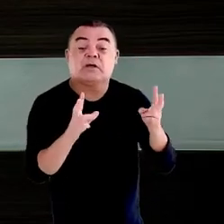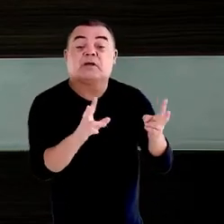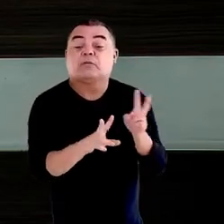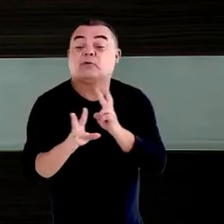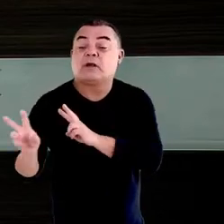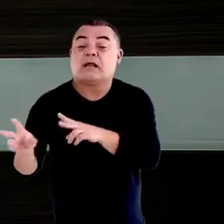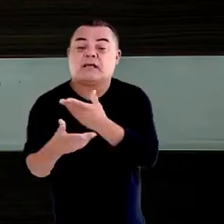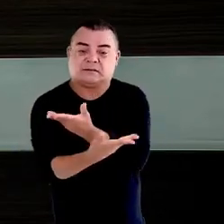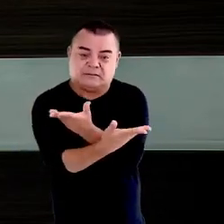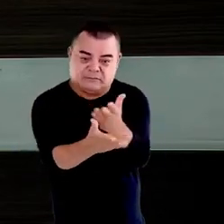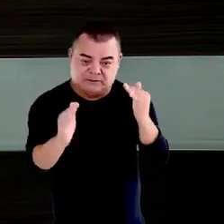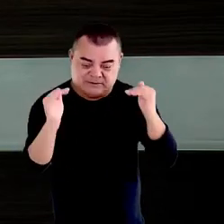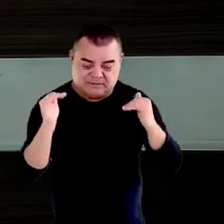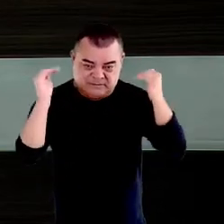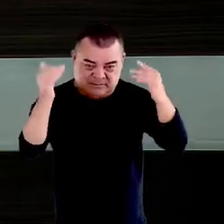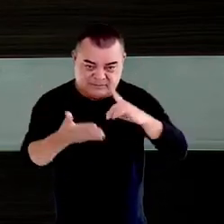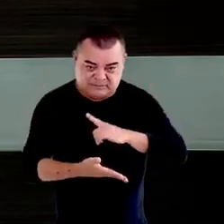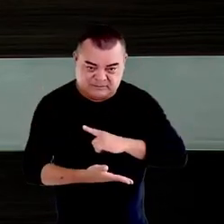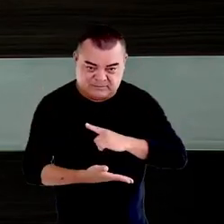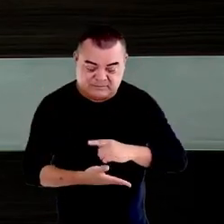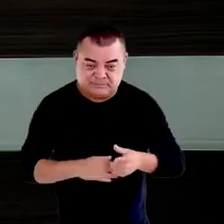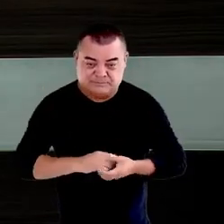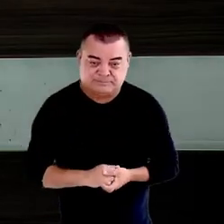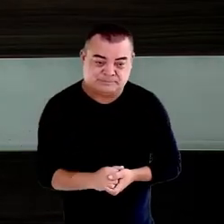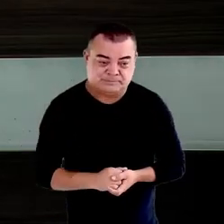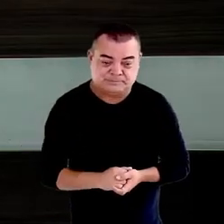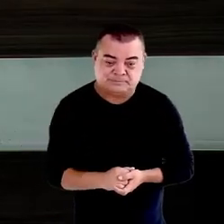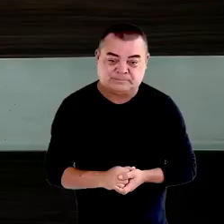excelências tiveram. Obrigada.